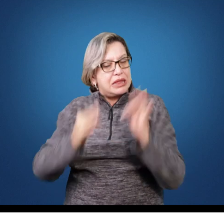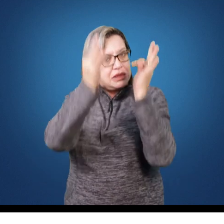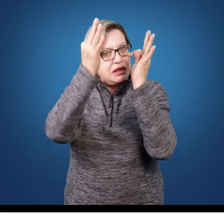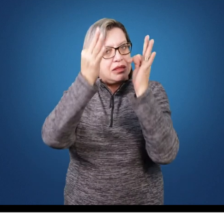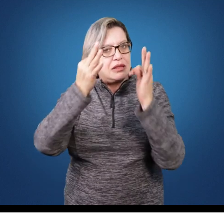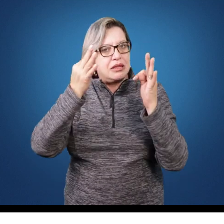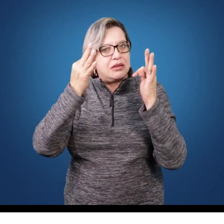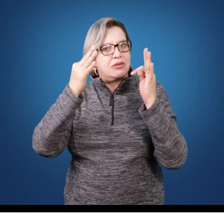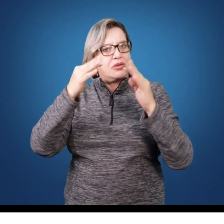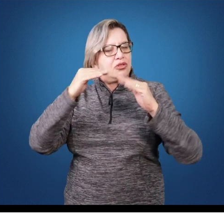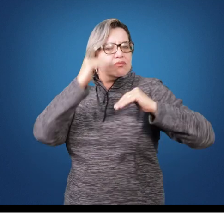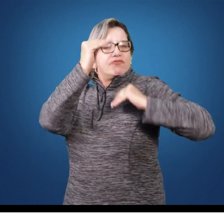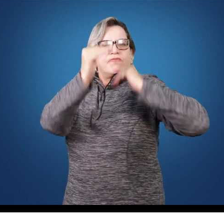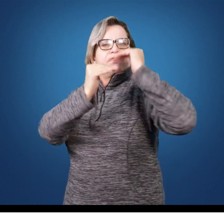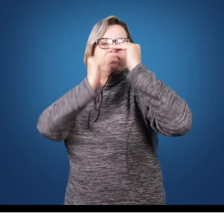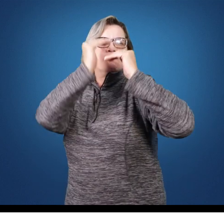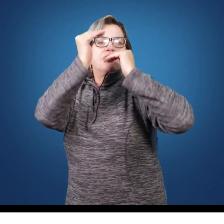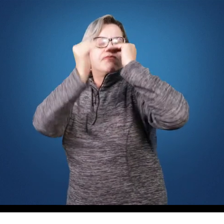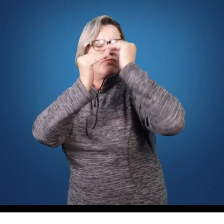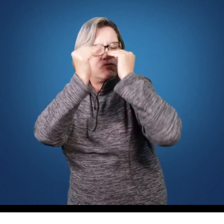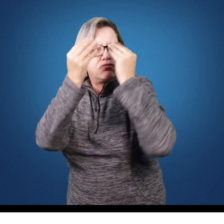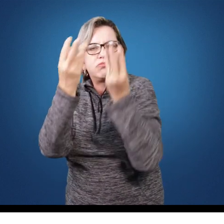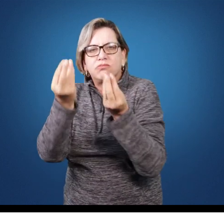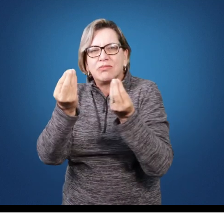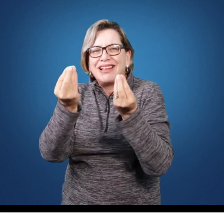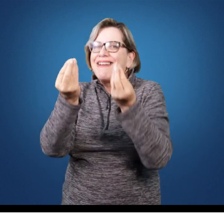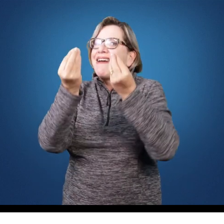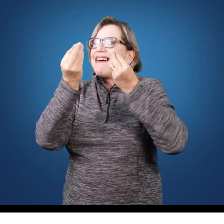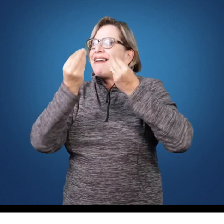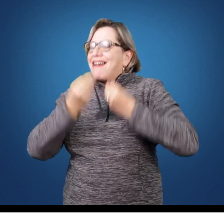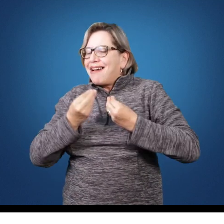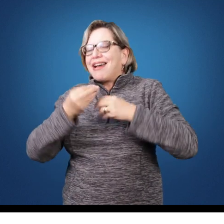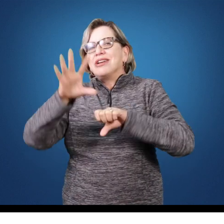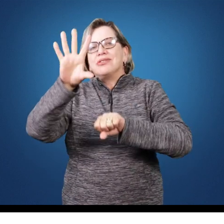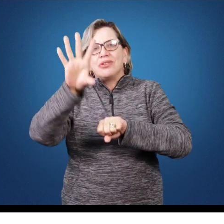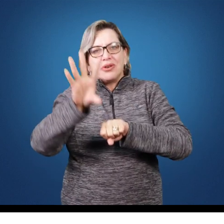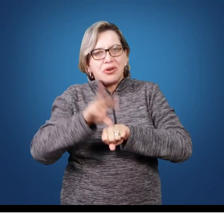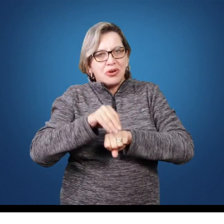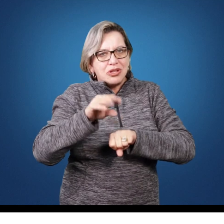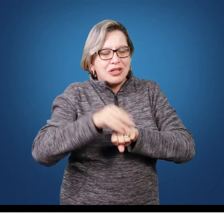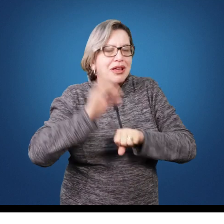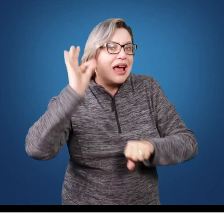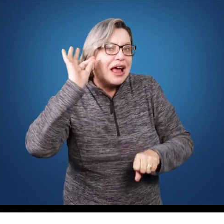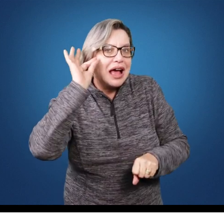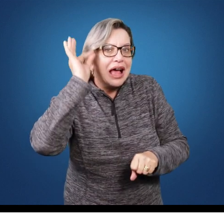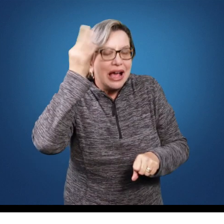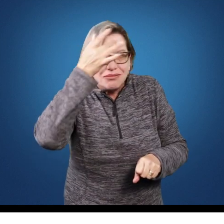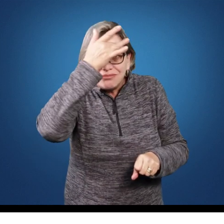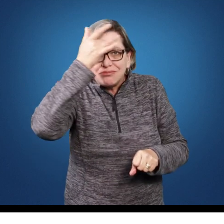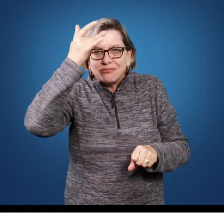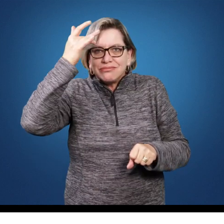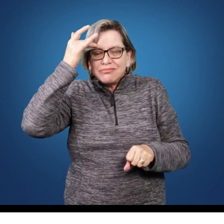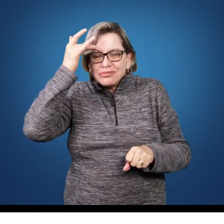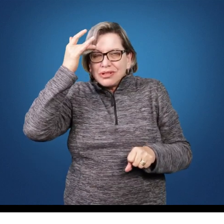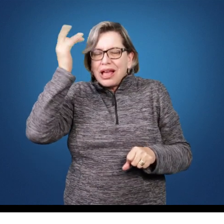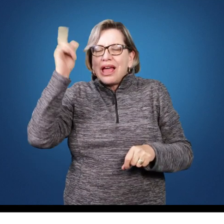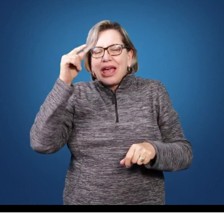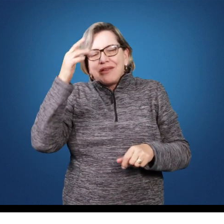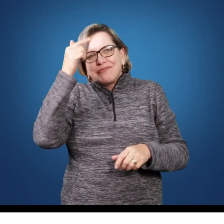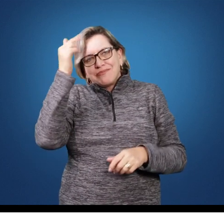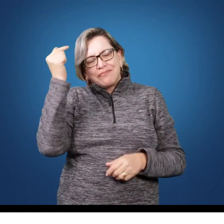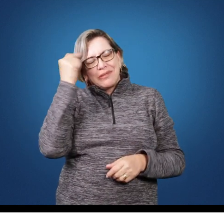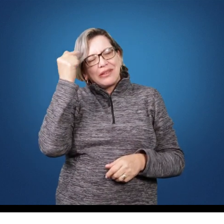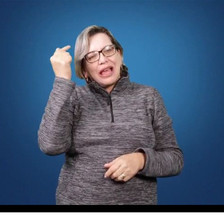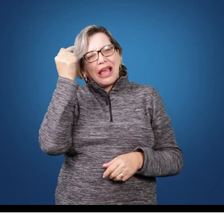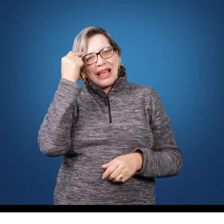não nos disponibiliza esse conhecimento de uma maneira mais rápida? Então, são questões